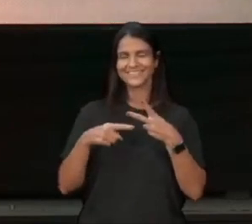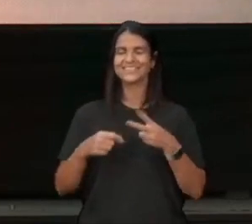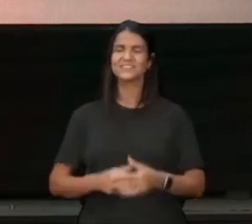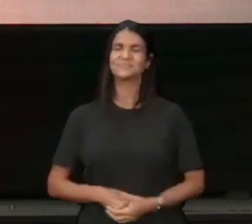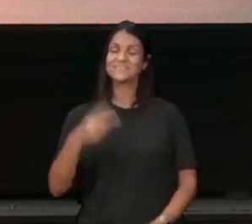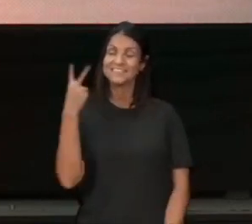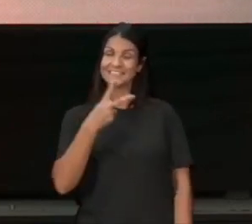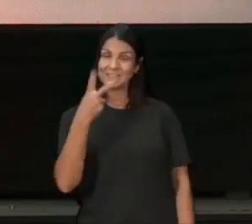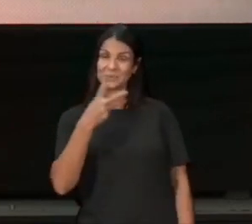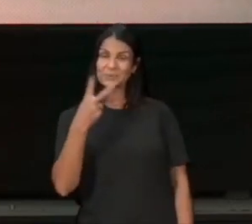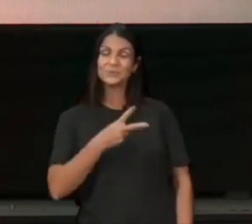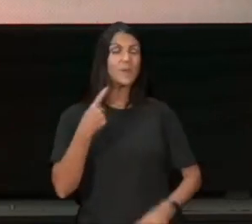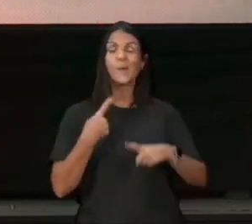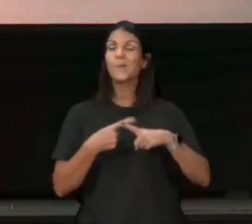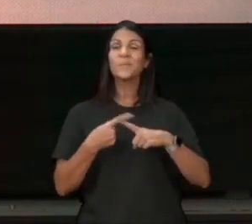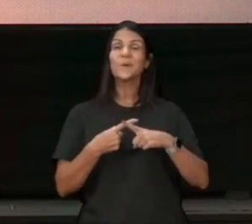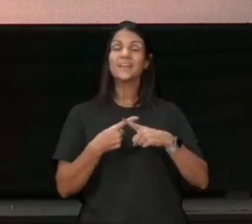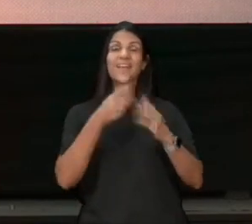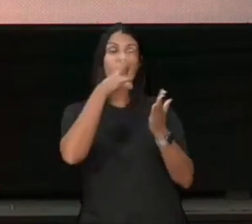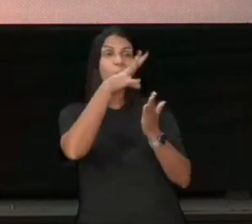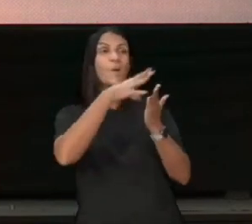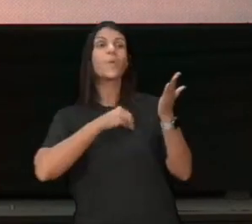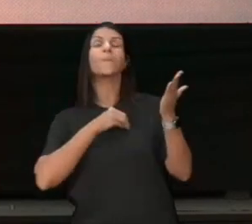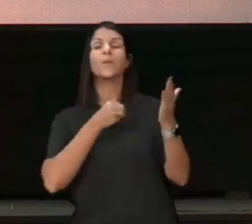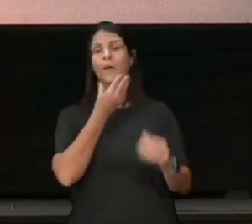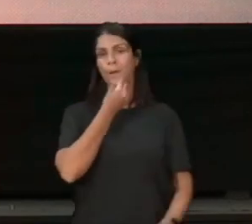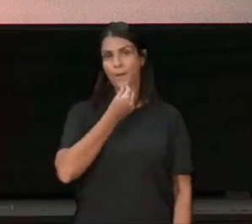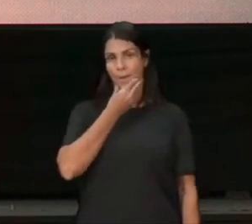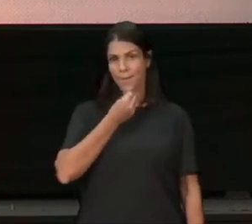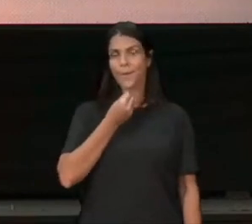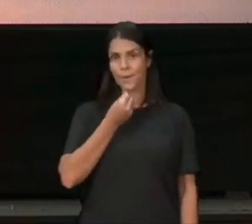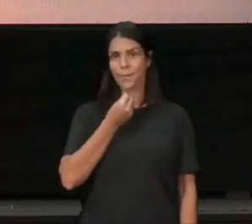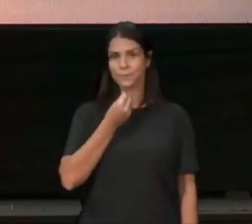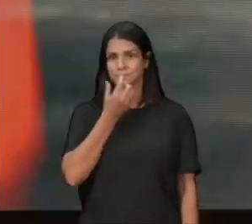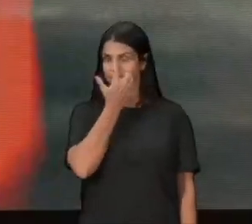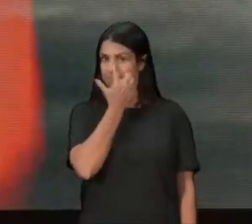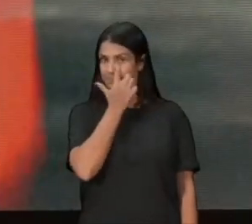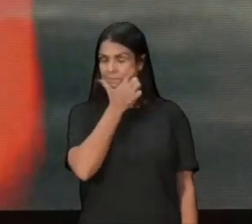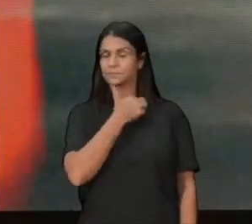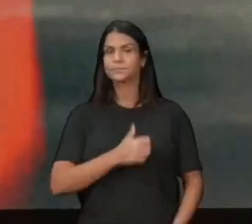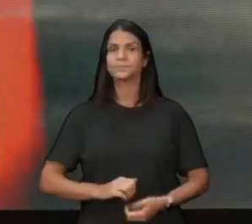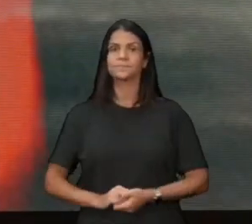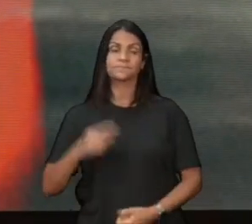Deve ser imitado, um homem que participa, de projetos, para que as pessoas, busquem a Deus,